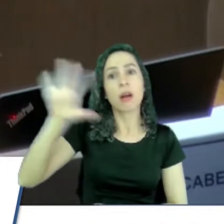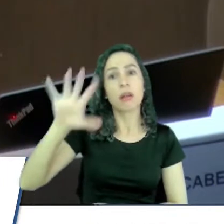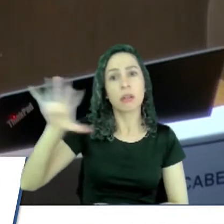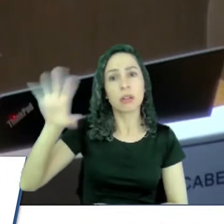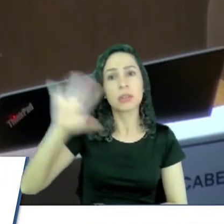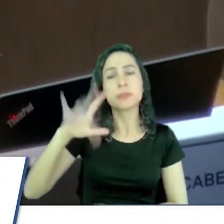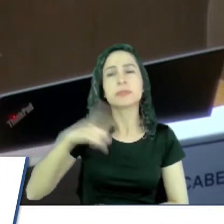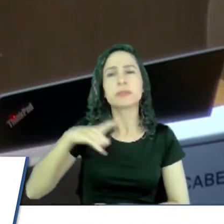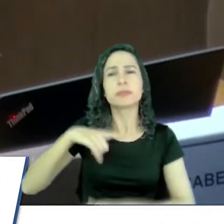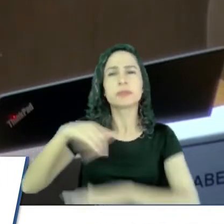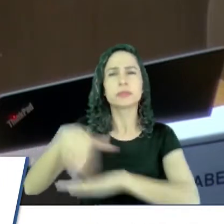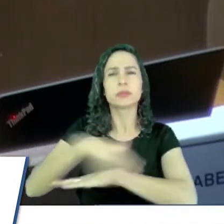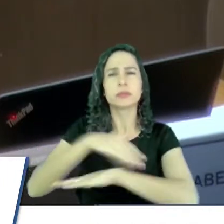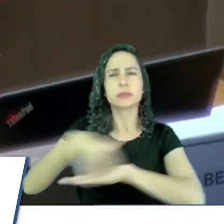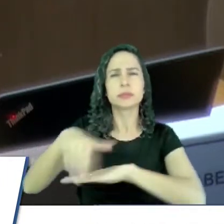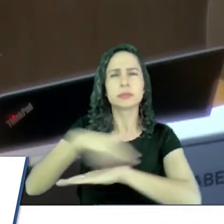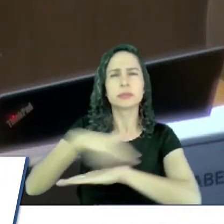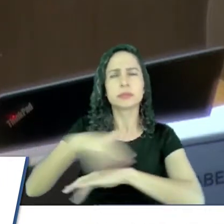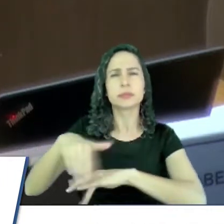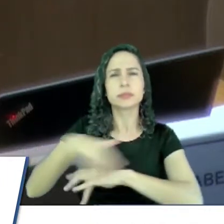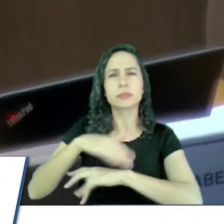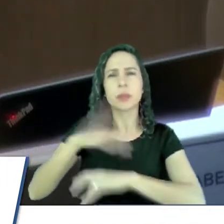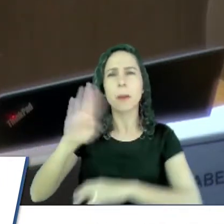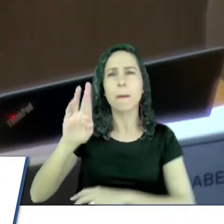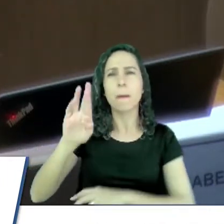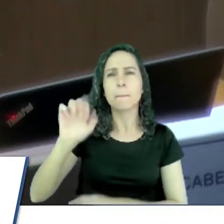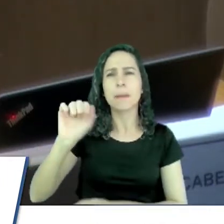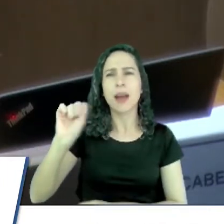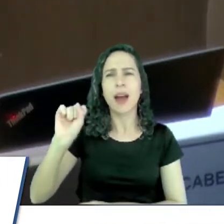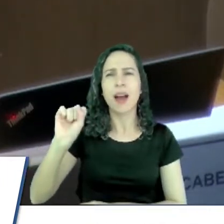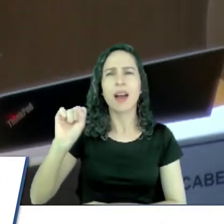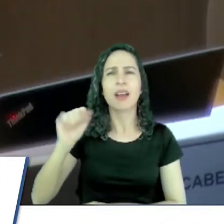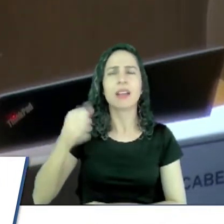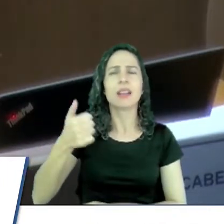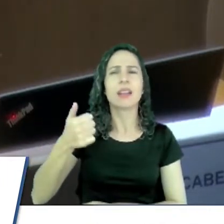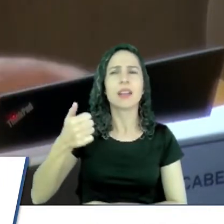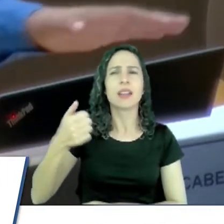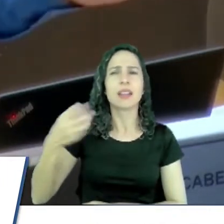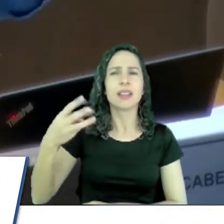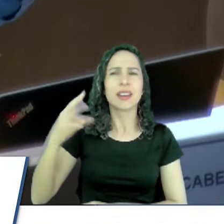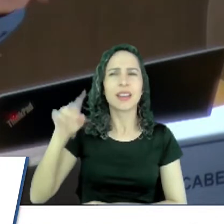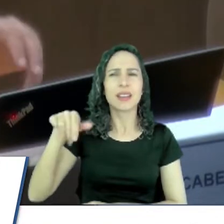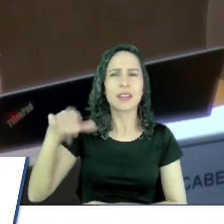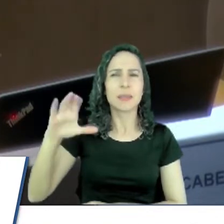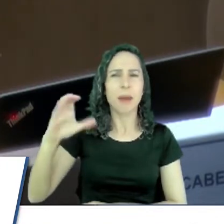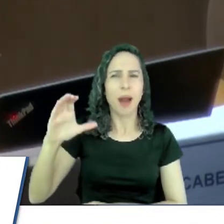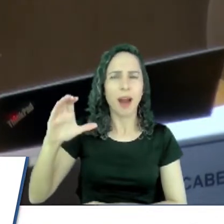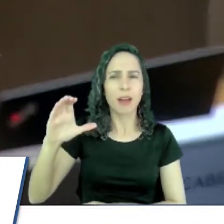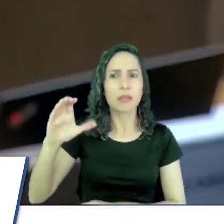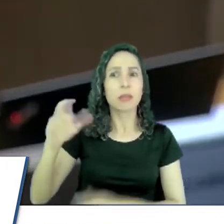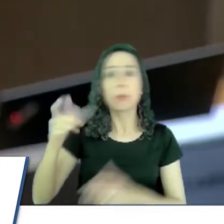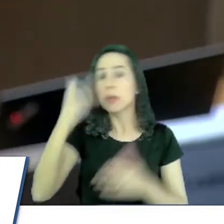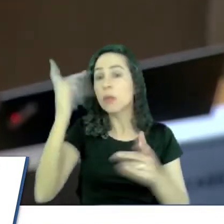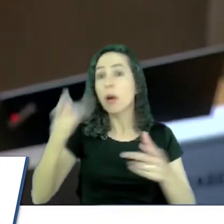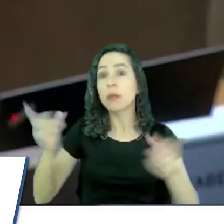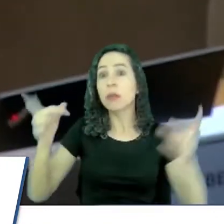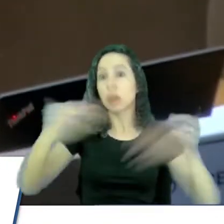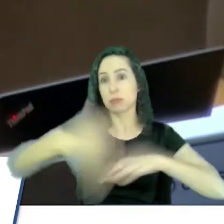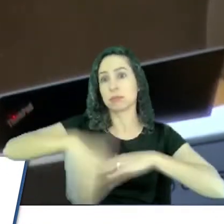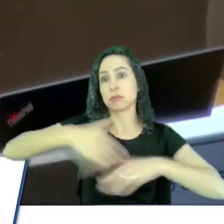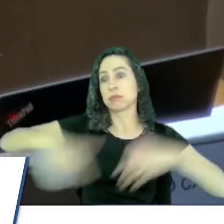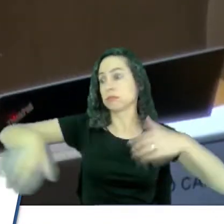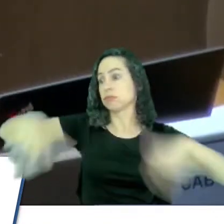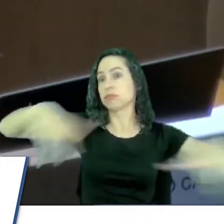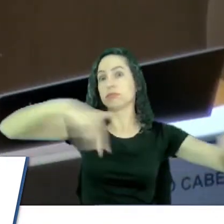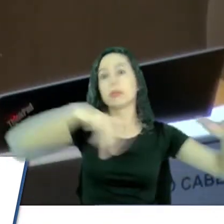lá, o Braz, a 13 de março lá, que o povo vem no meio da rua, tá certo? não